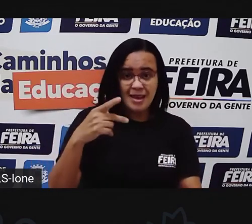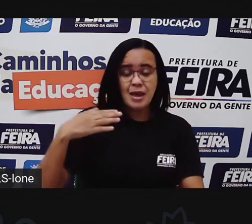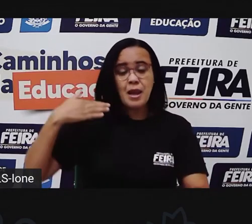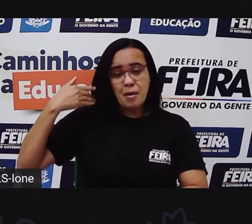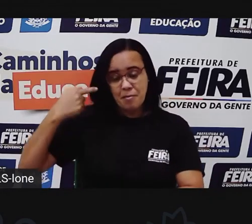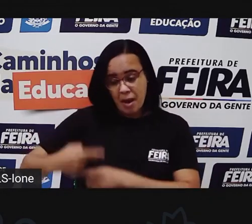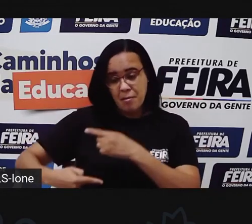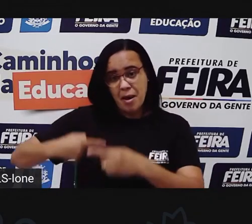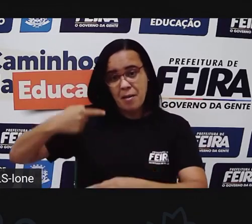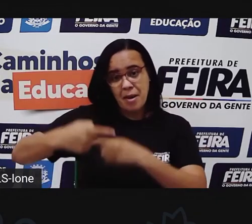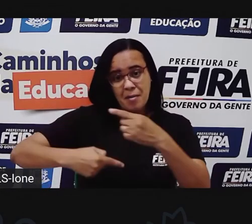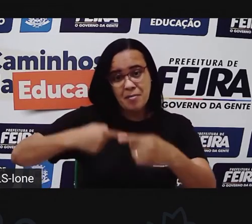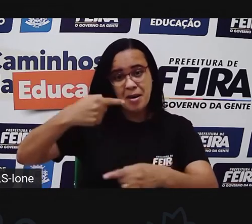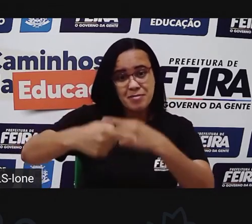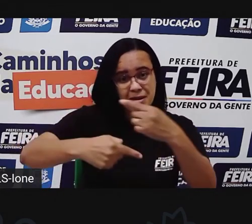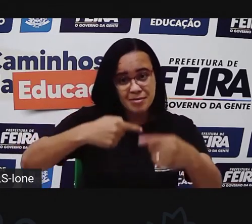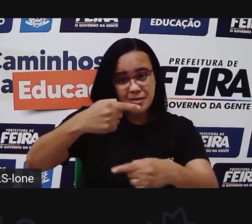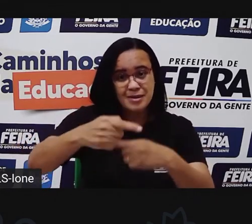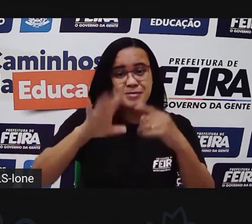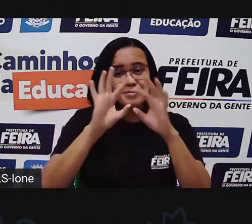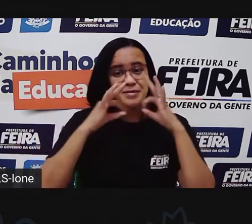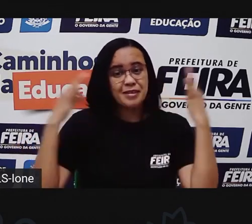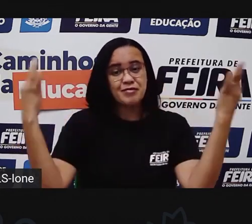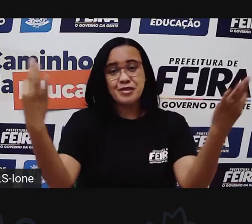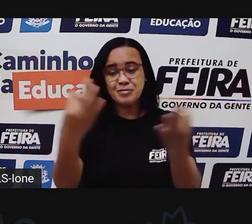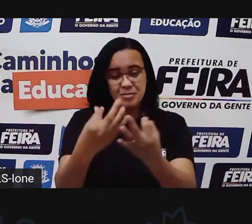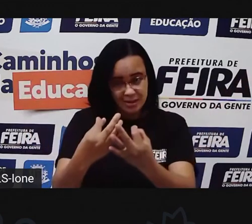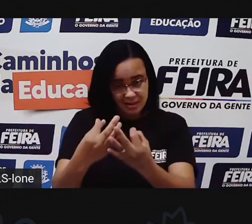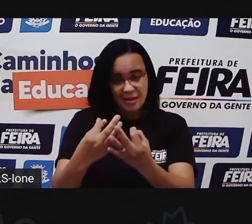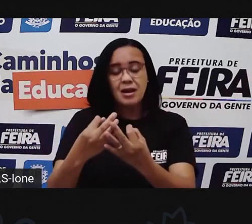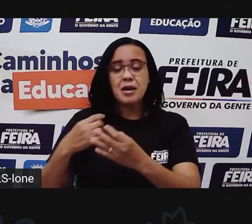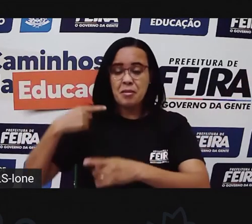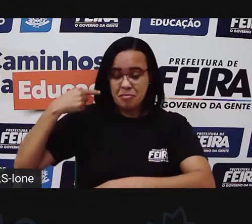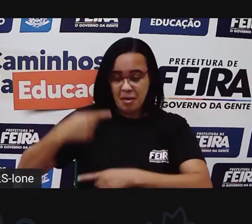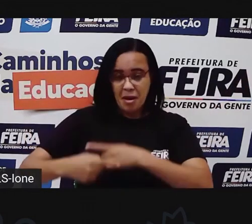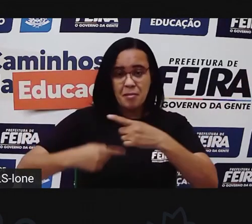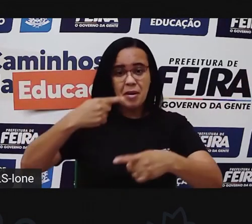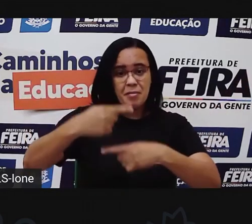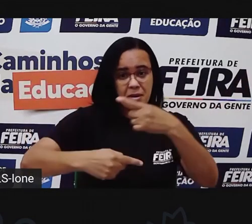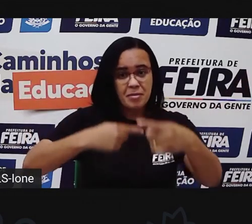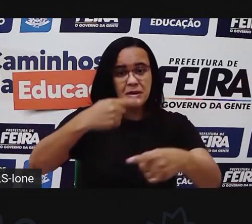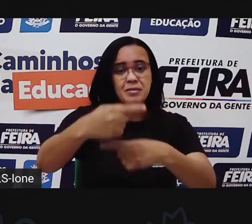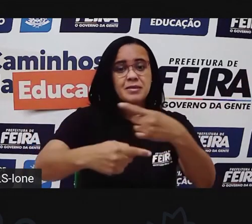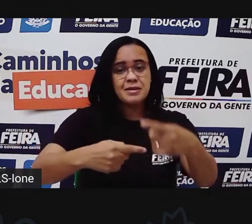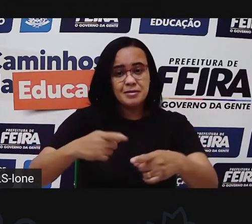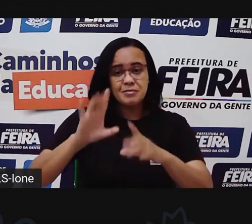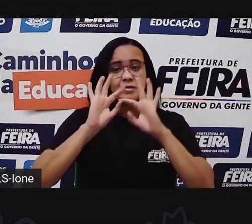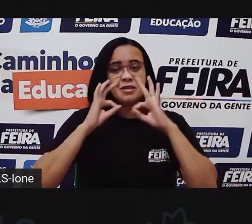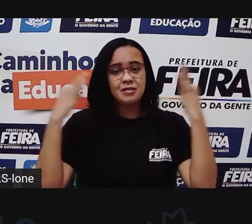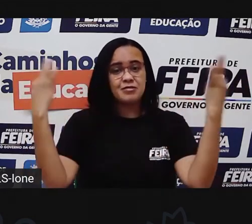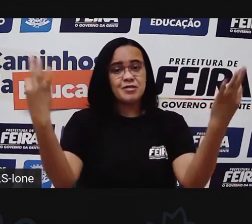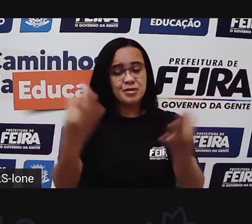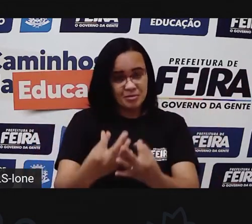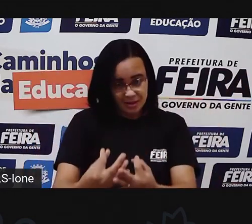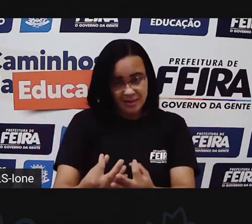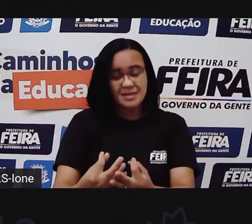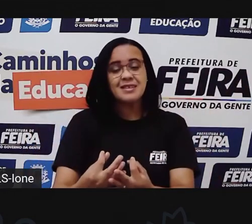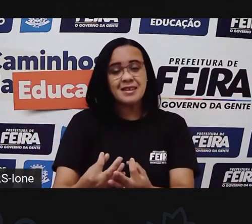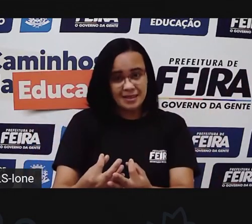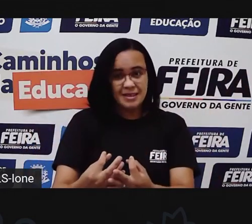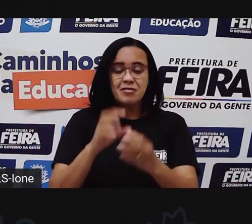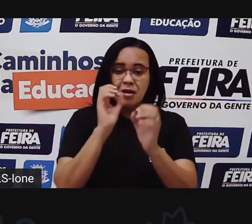vão acabar, né? Porque uma geração vai falando para outra, uma geração vai contando para outra, né? Vai